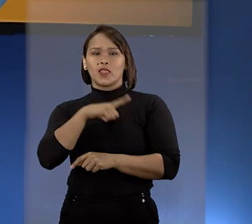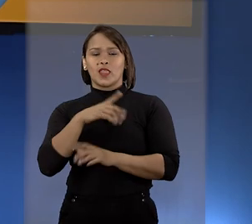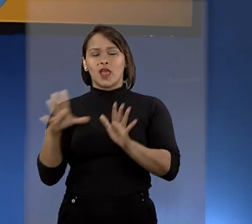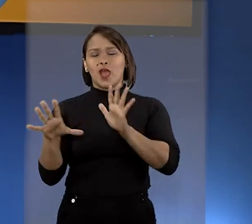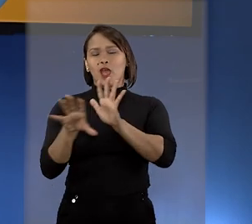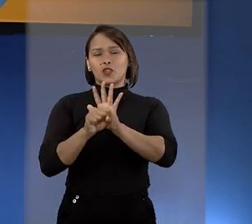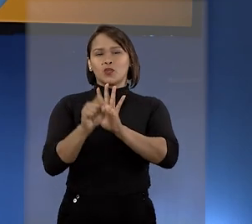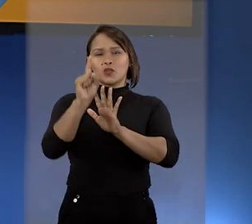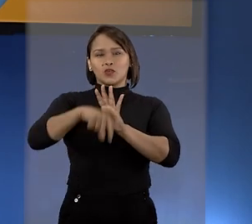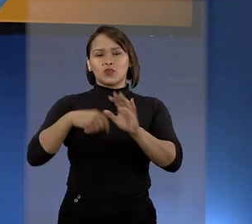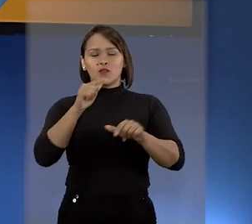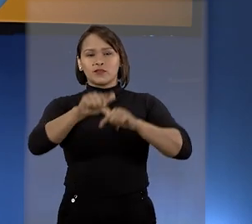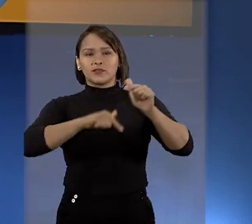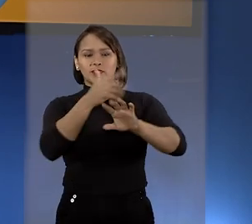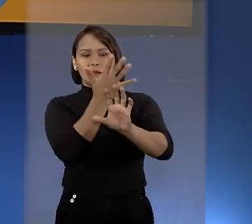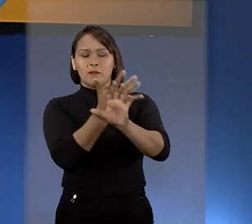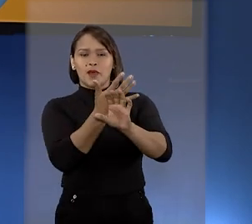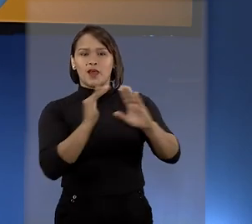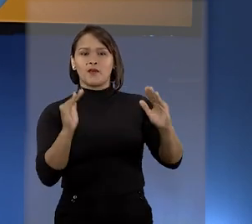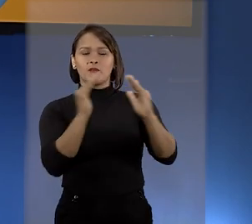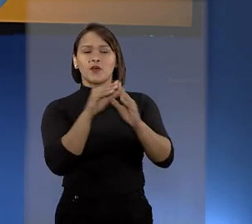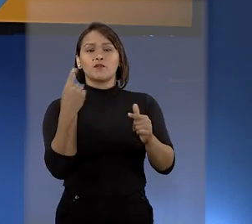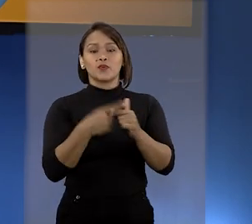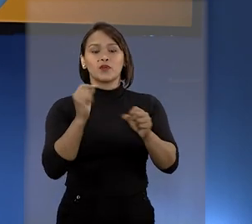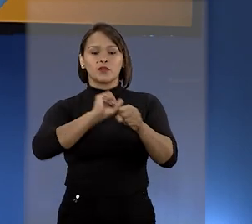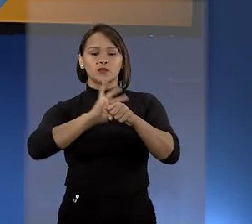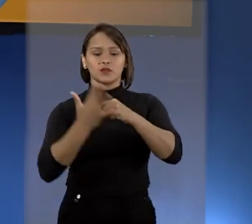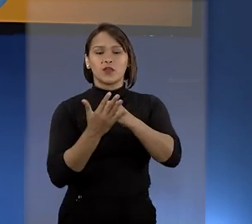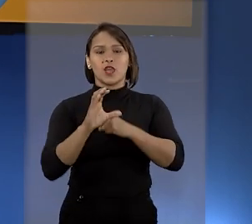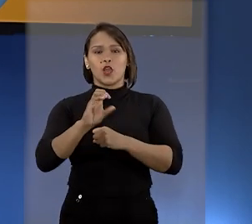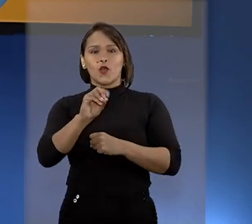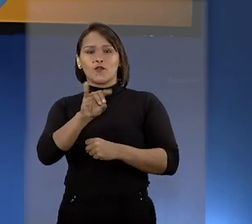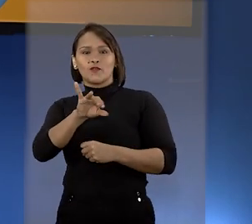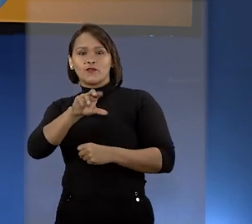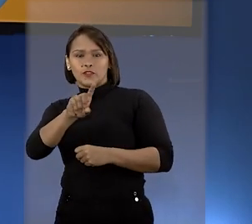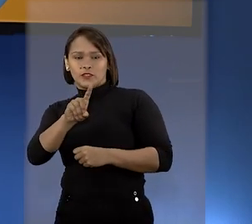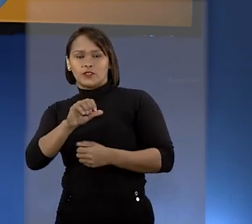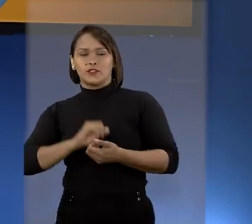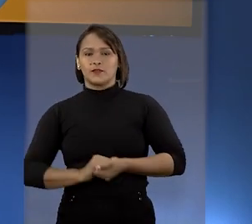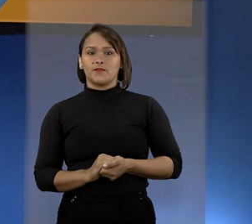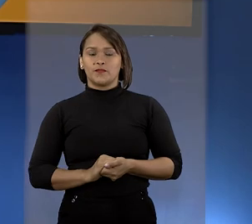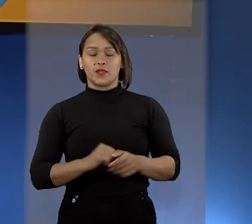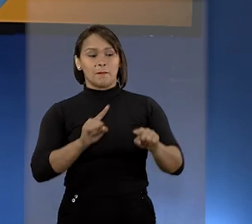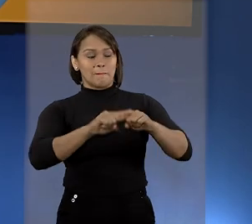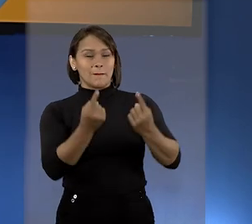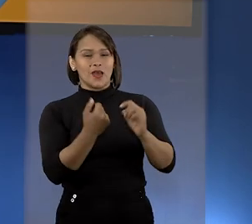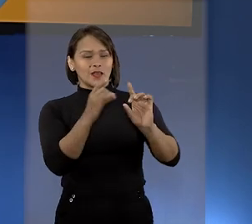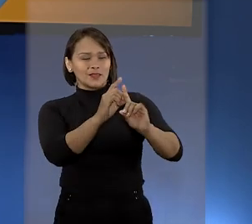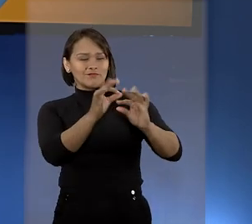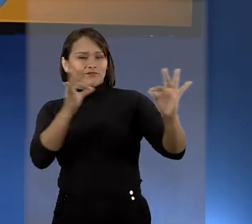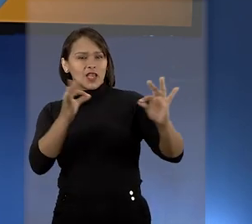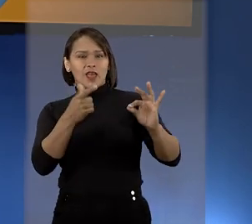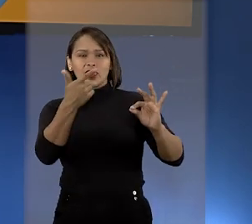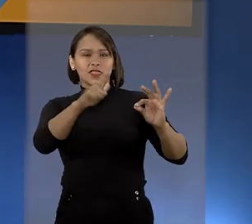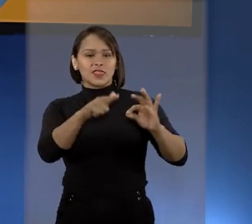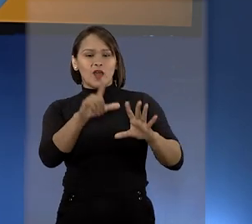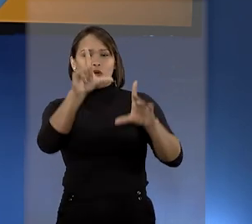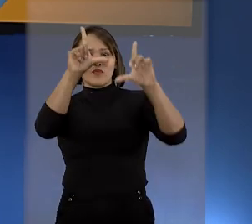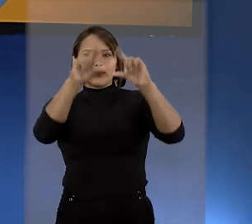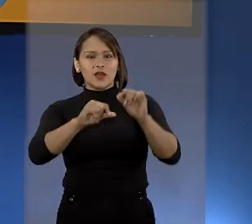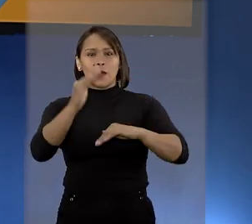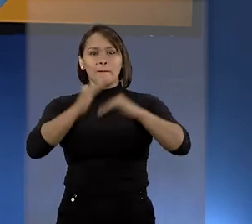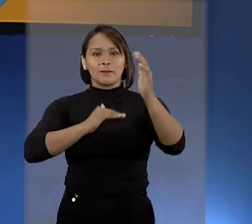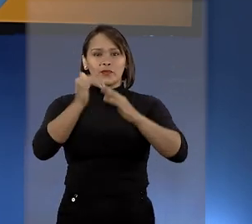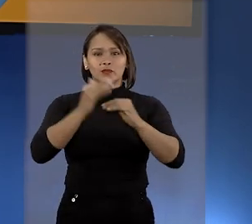de Justiça adotou o regime de trabalho remoto por causa da pandemia da Covid-19. Mas a distância não